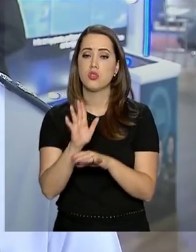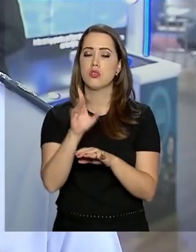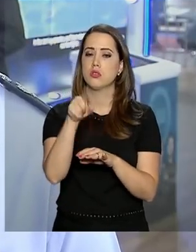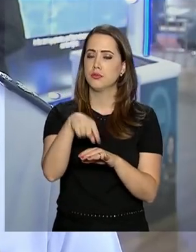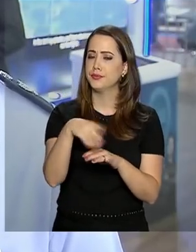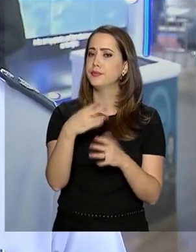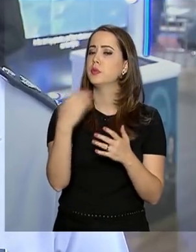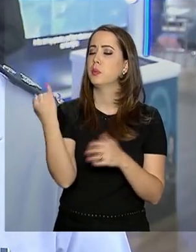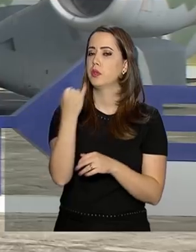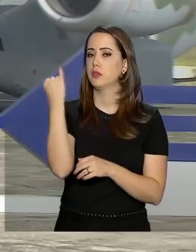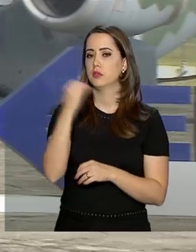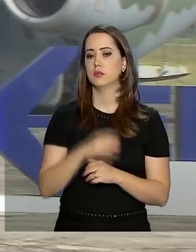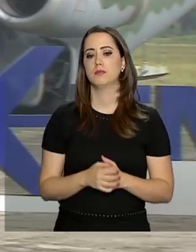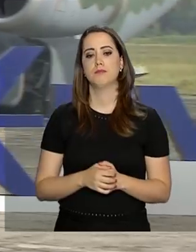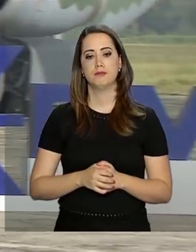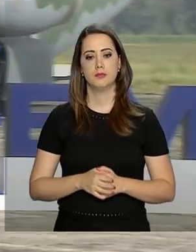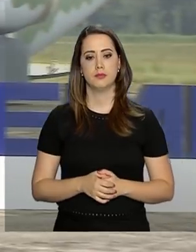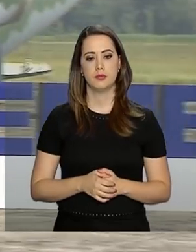táticas e estratégicas, é importante.